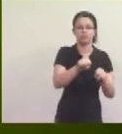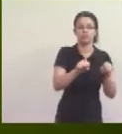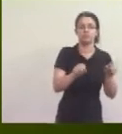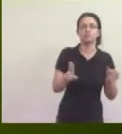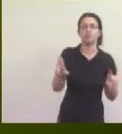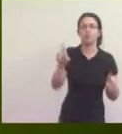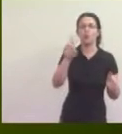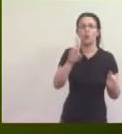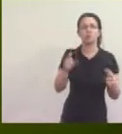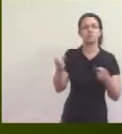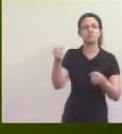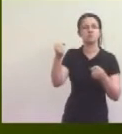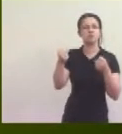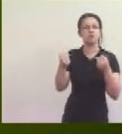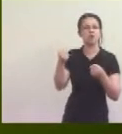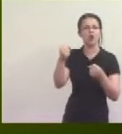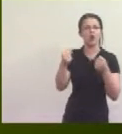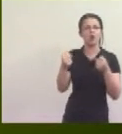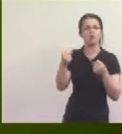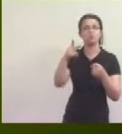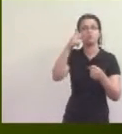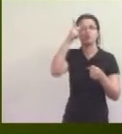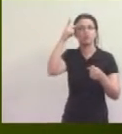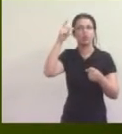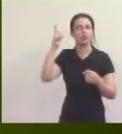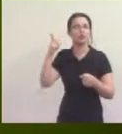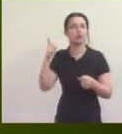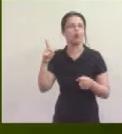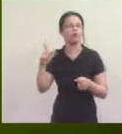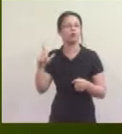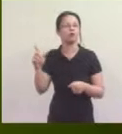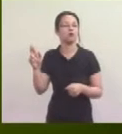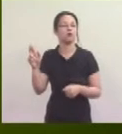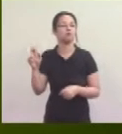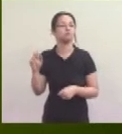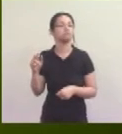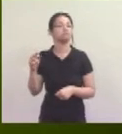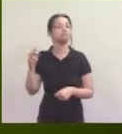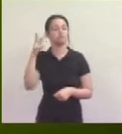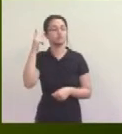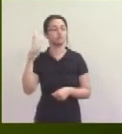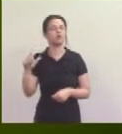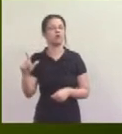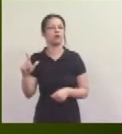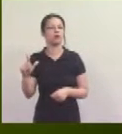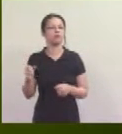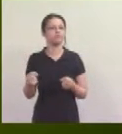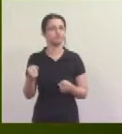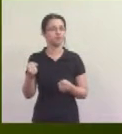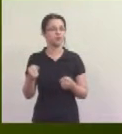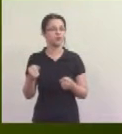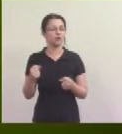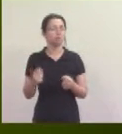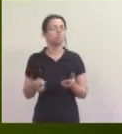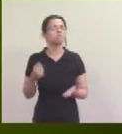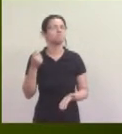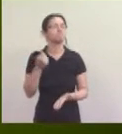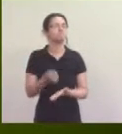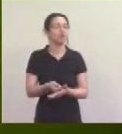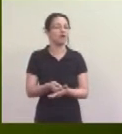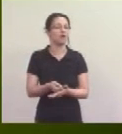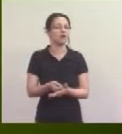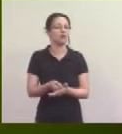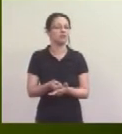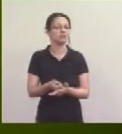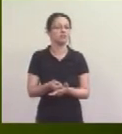carros compartilhados. Pega um e segue até o estacionamento de car sharing mais próximo do seu destino. Você paga